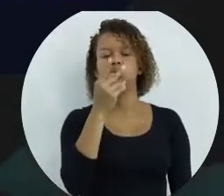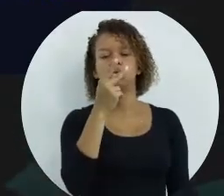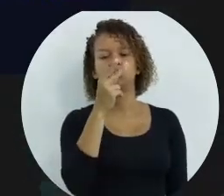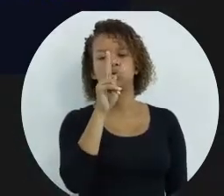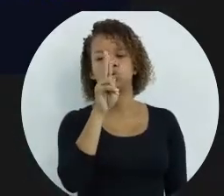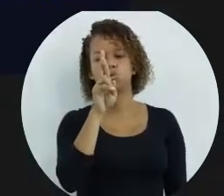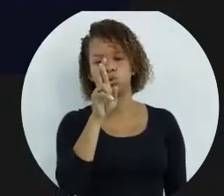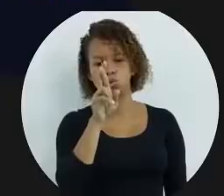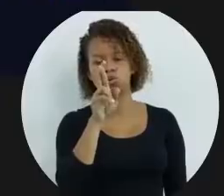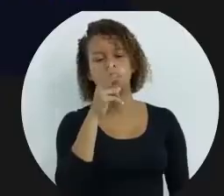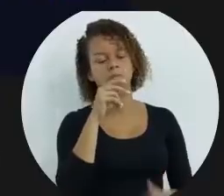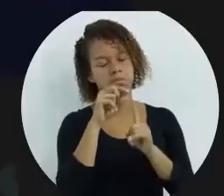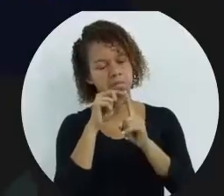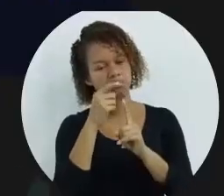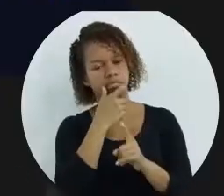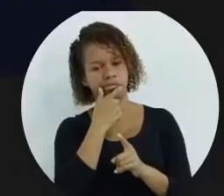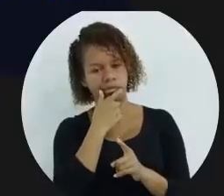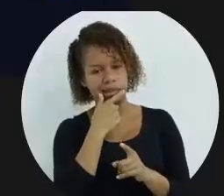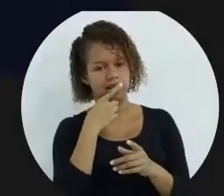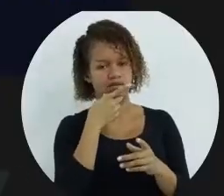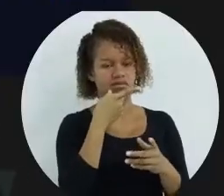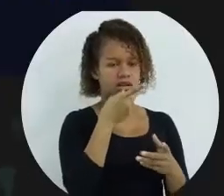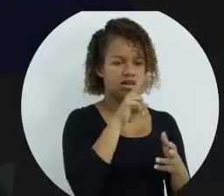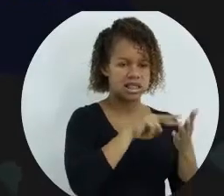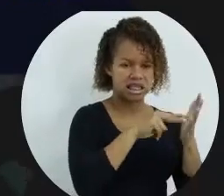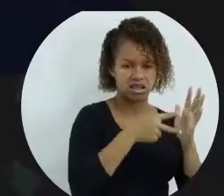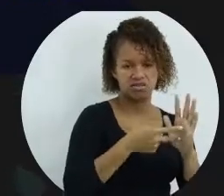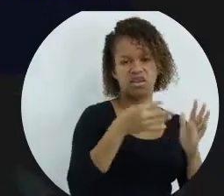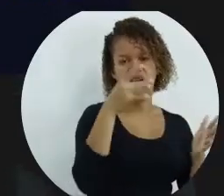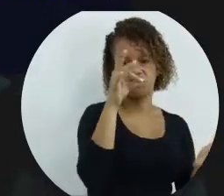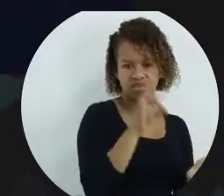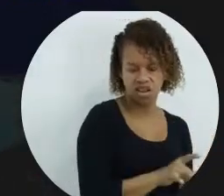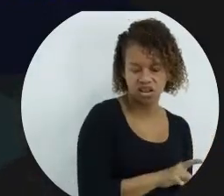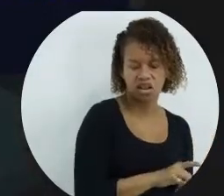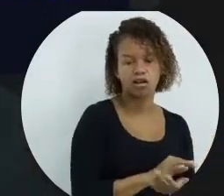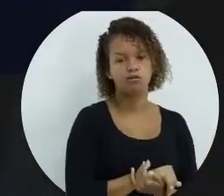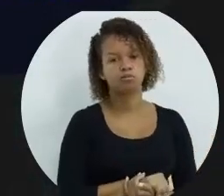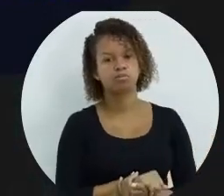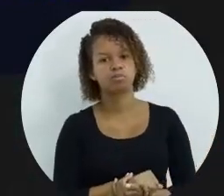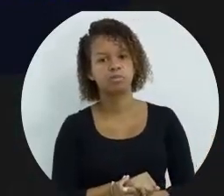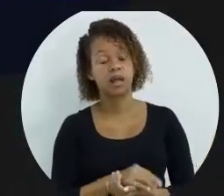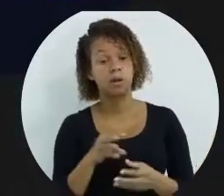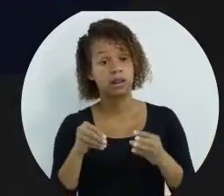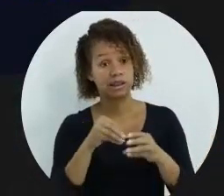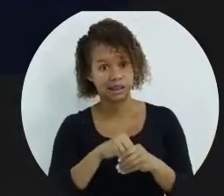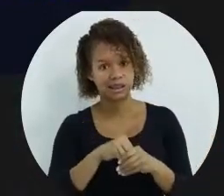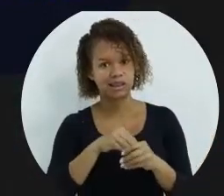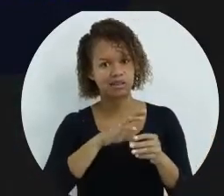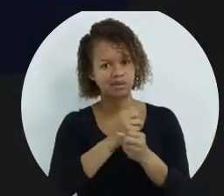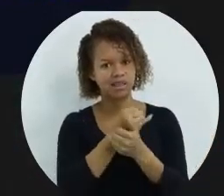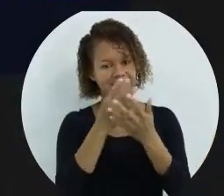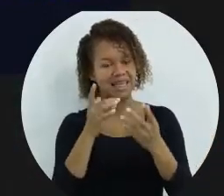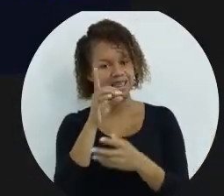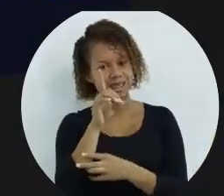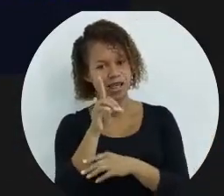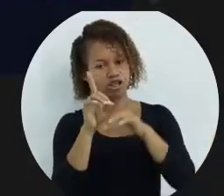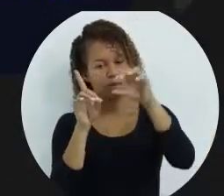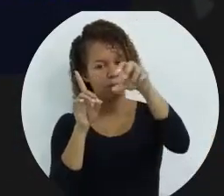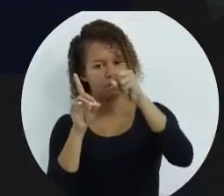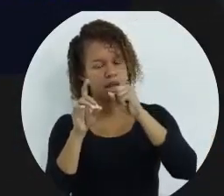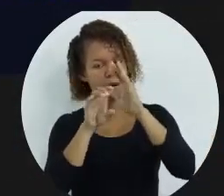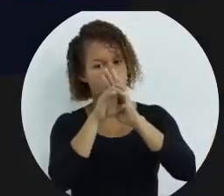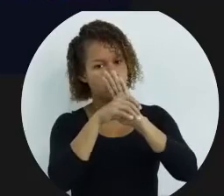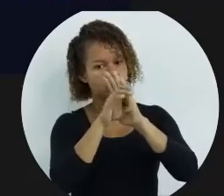é uma palavra-chave que diz verdadeiro. A gente, dentro dessa variável de, a gente pega o seu